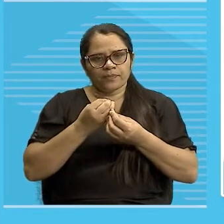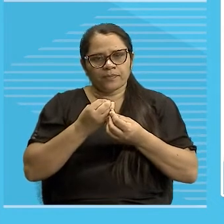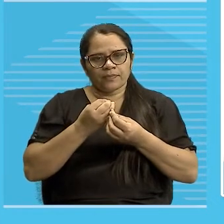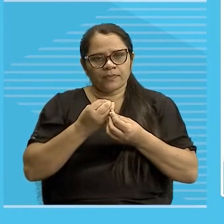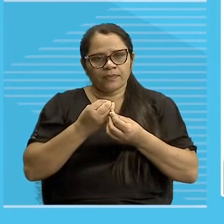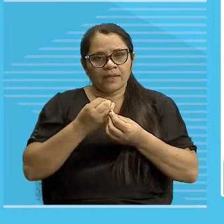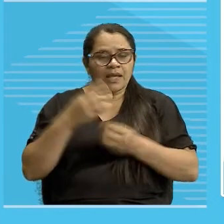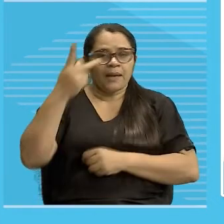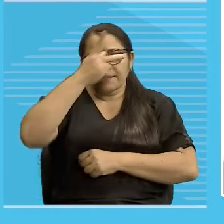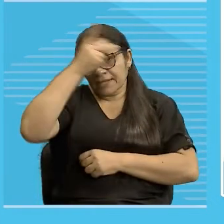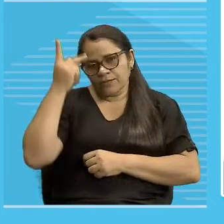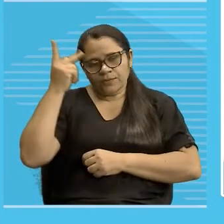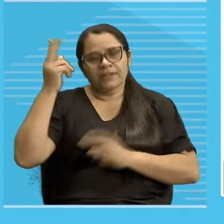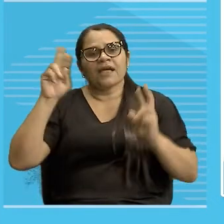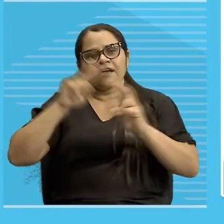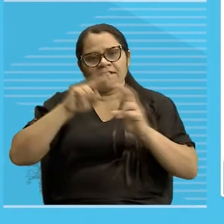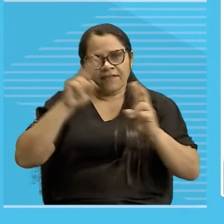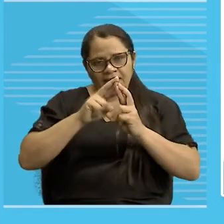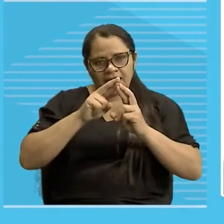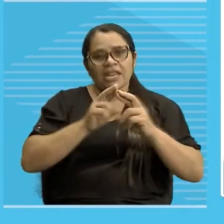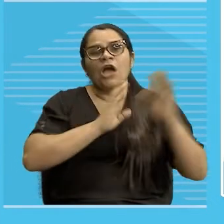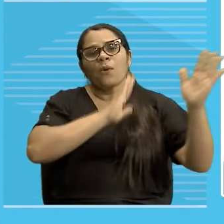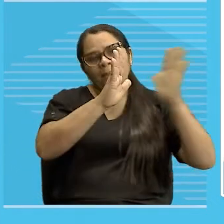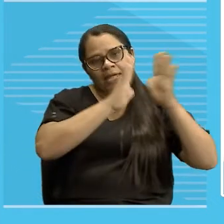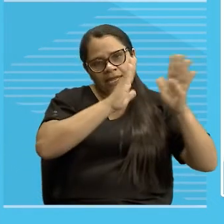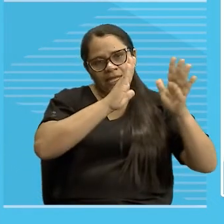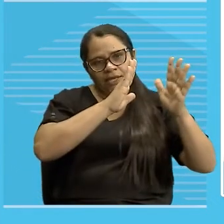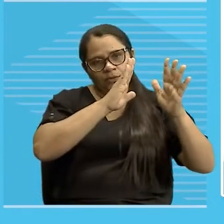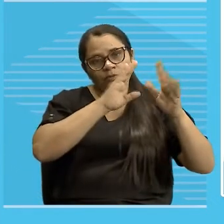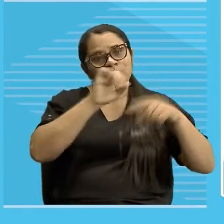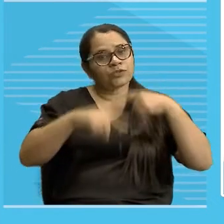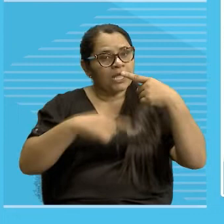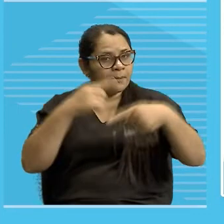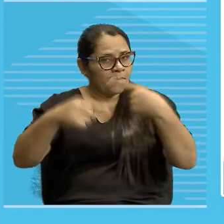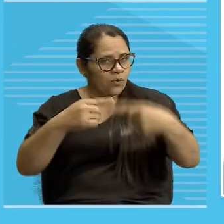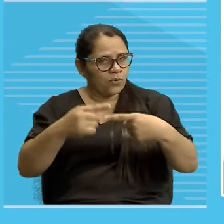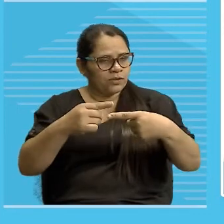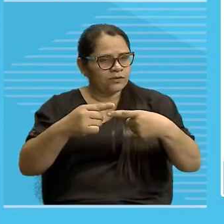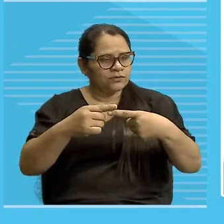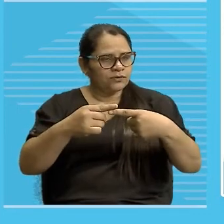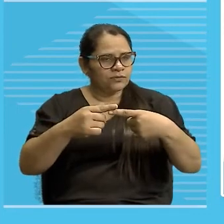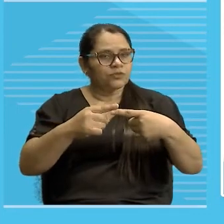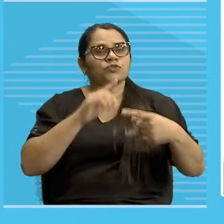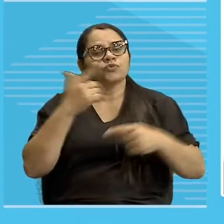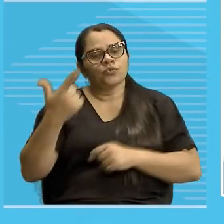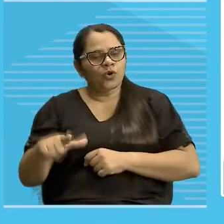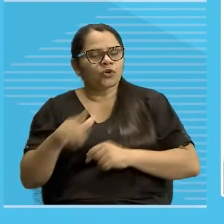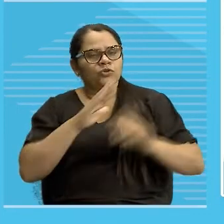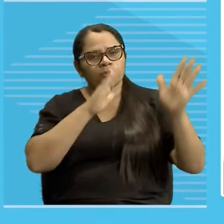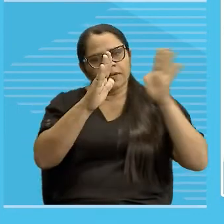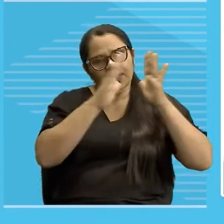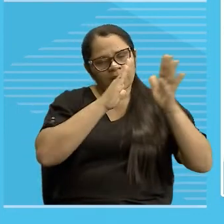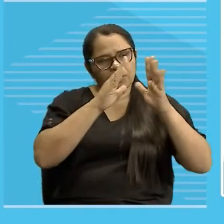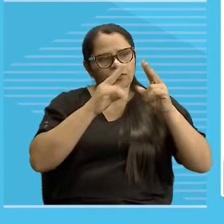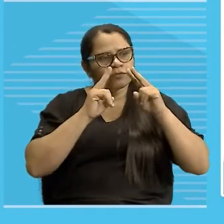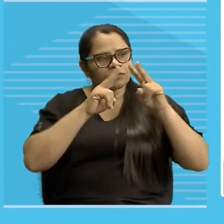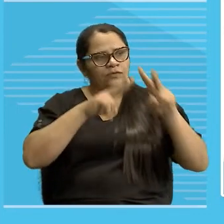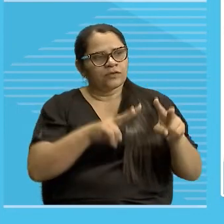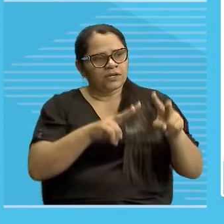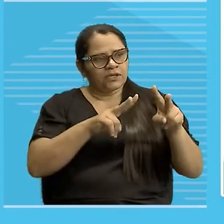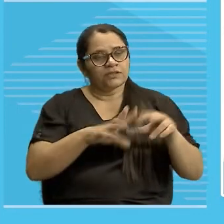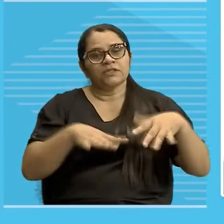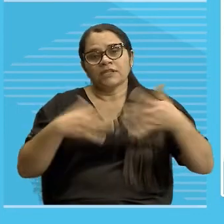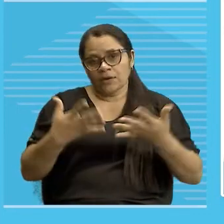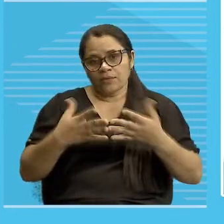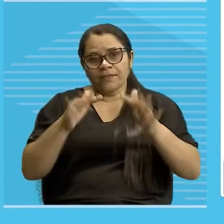uma referência a um tempo subsequente, um tempo posterior, entende? Do jeito que aqui você sabe que é o domingo